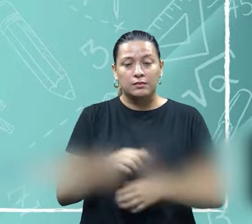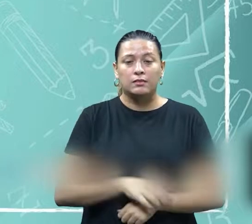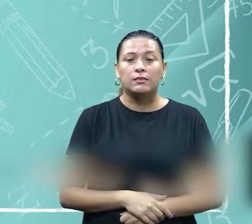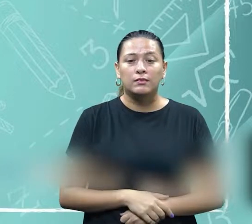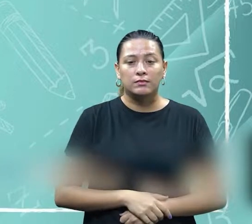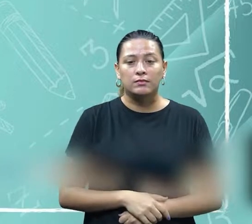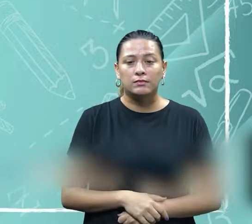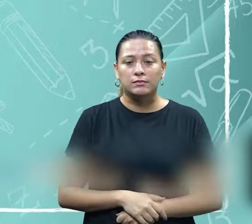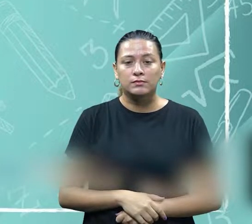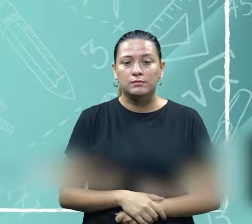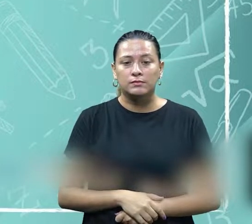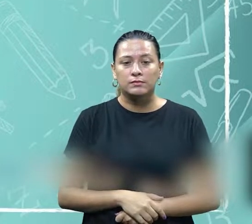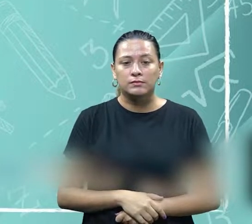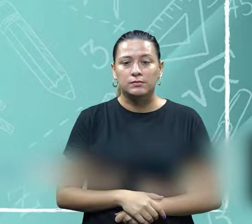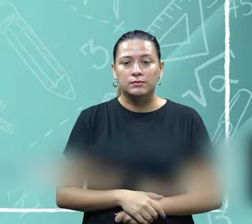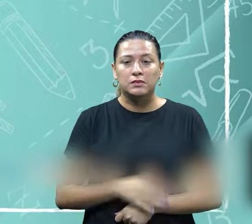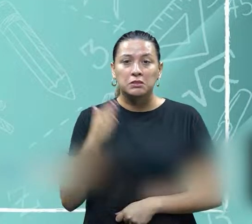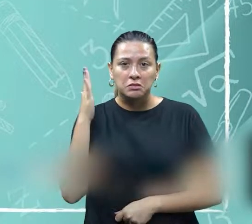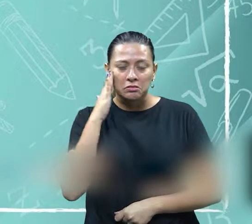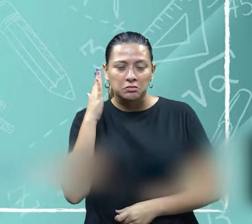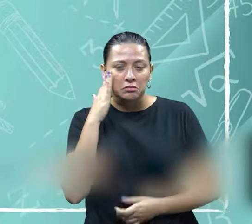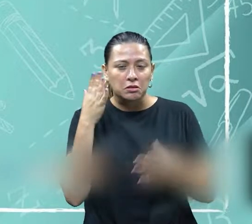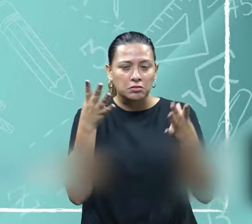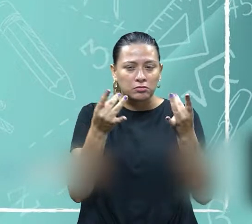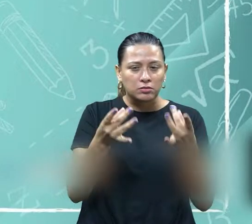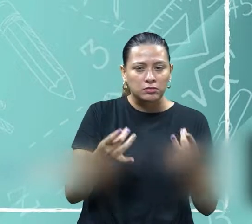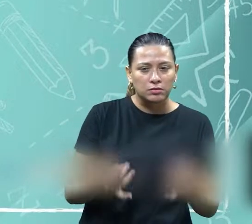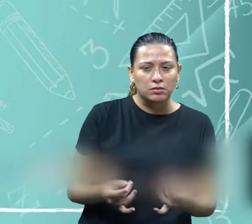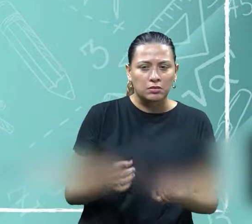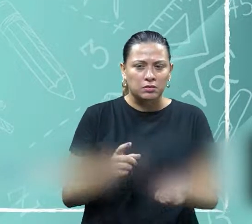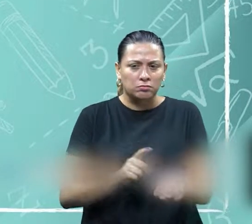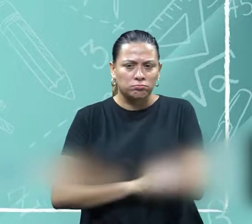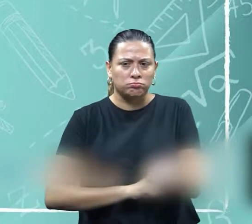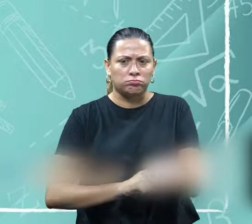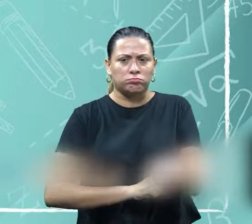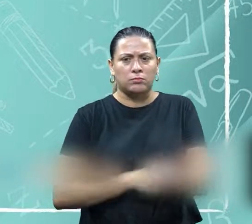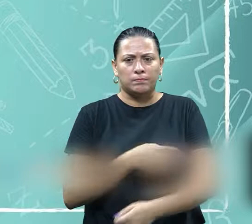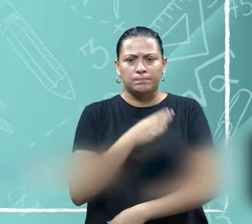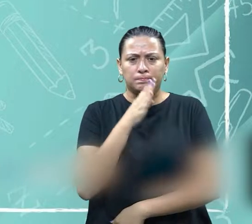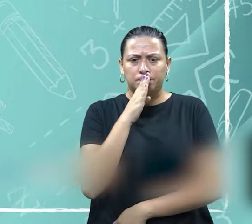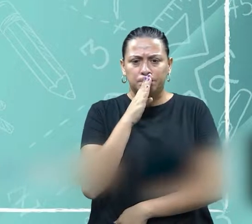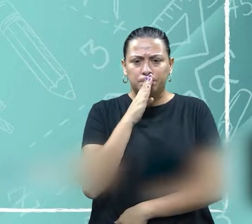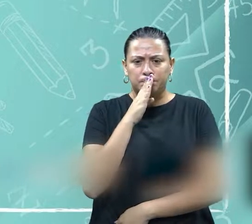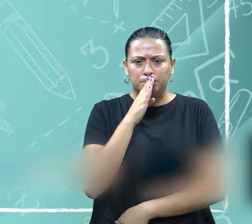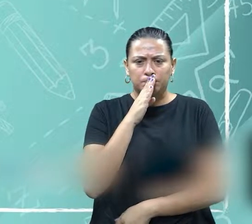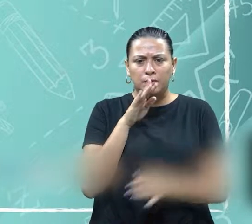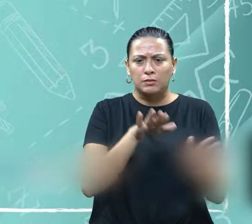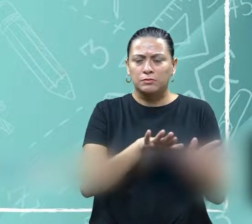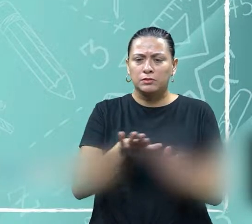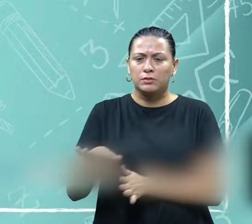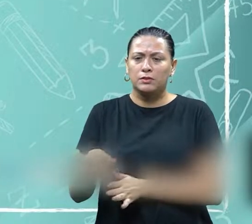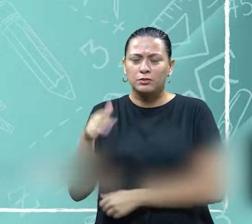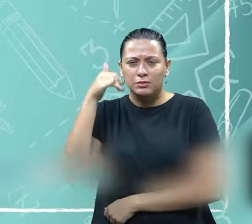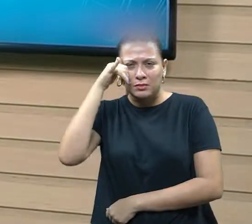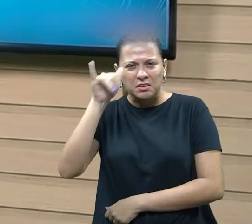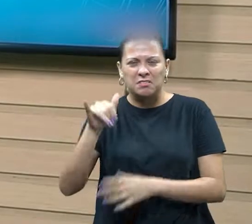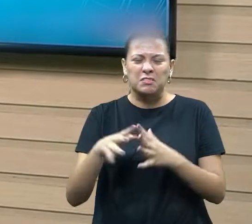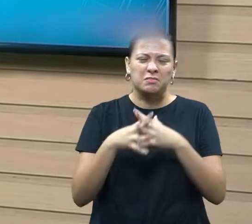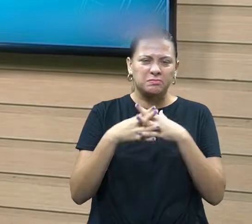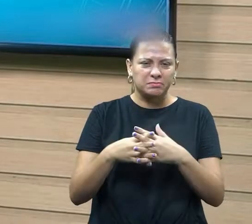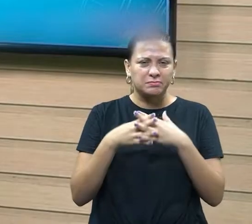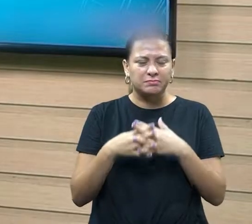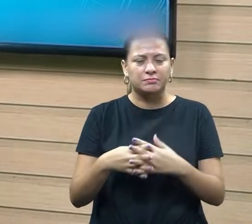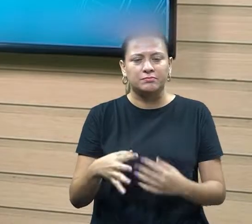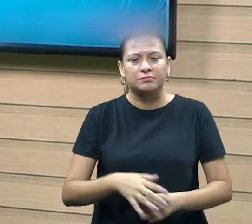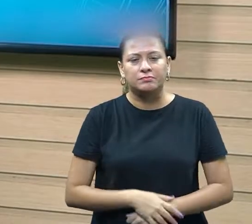especializado, e sob tensão, ele cala-se, ele retira-se, ou evita conflito. Então, é uma das